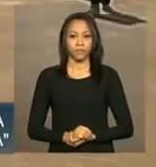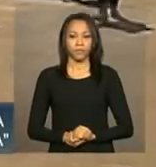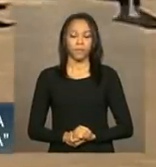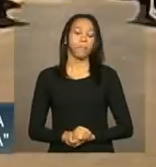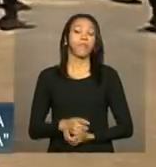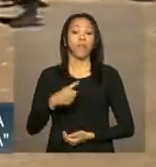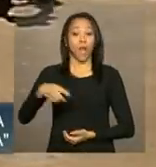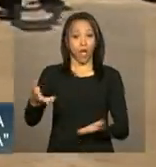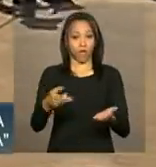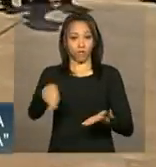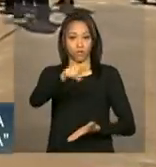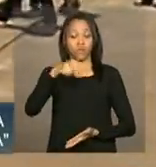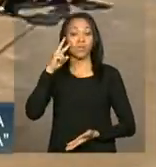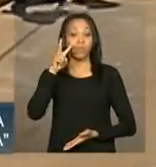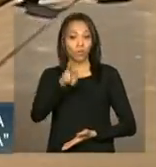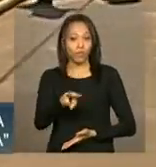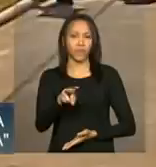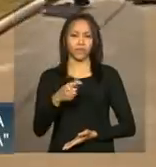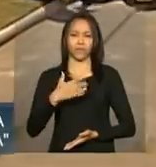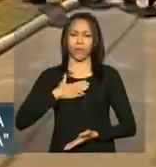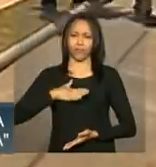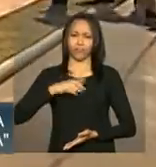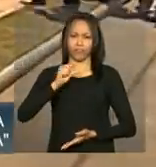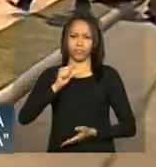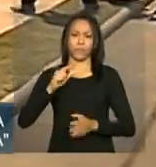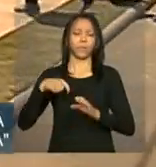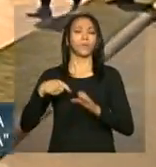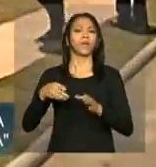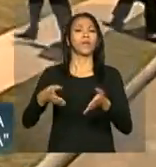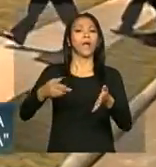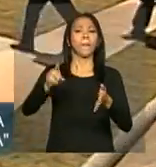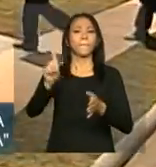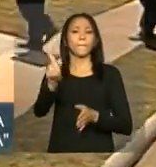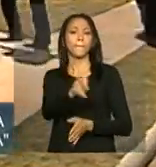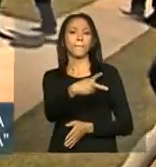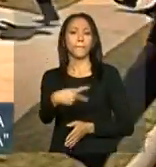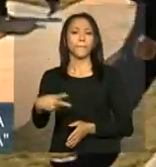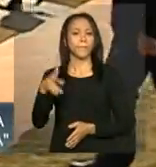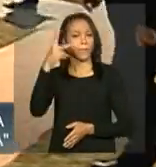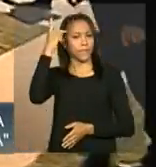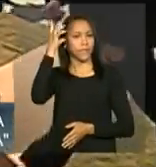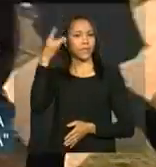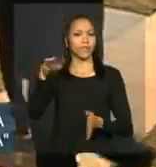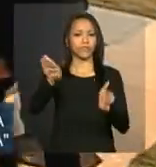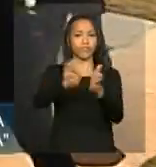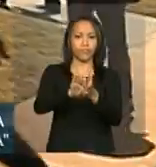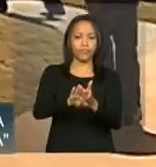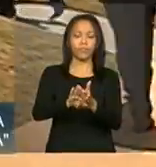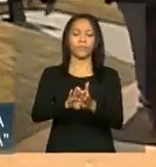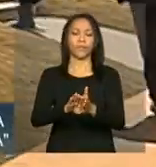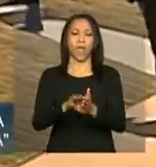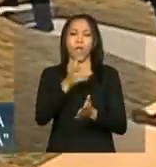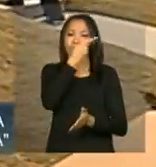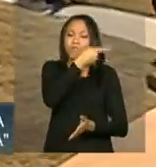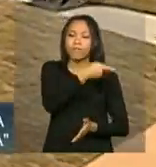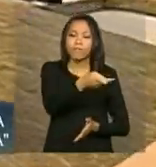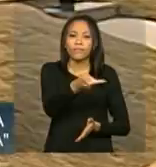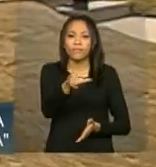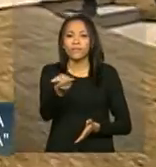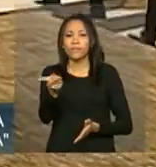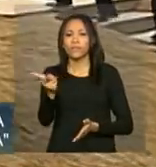Essas são imagens feitas há pouco no momento em que a presidenta Dilma Rousseff visitou